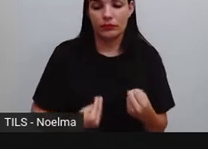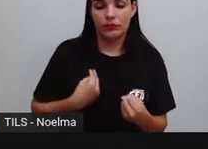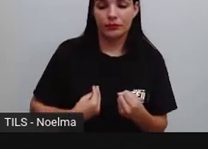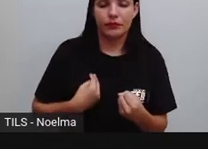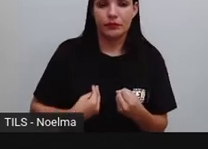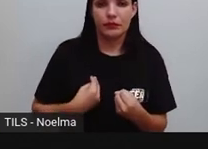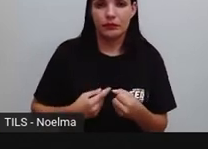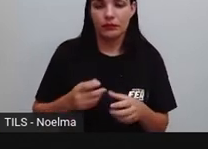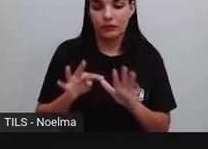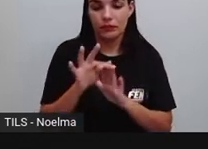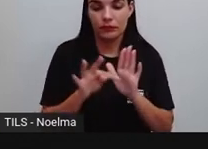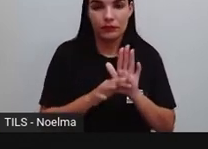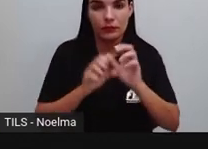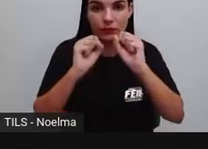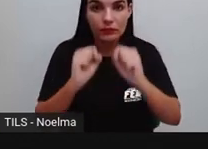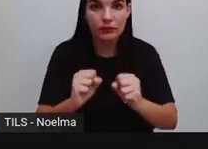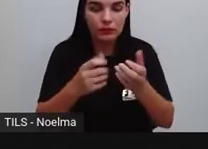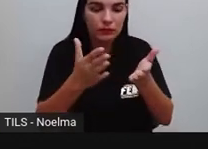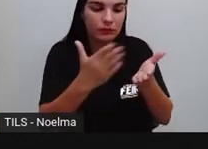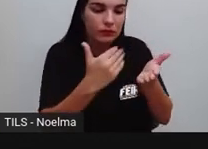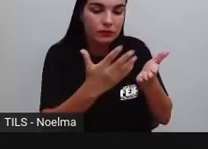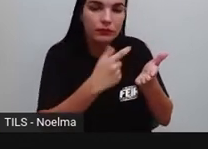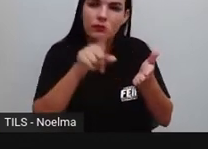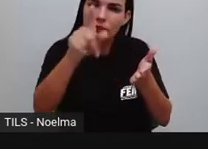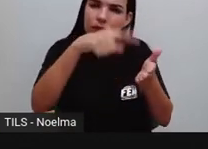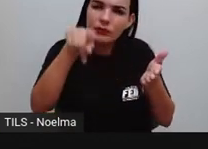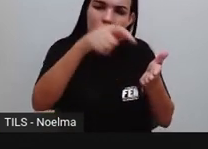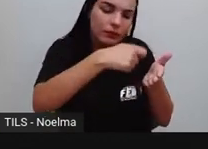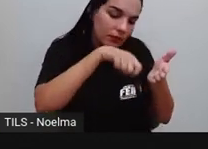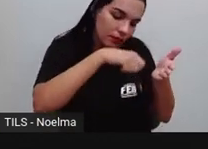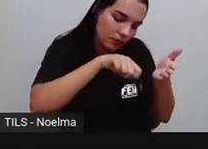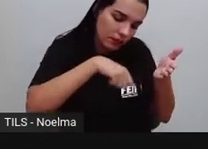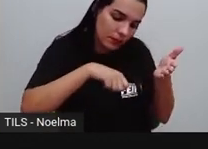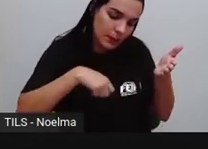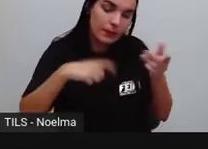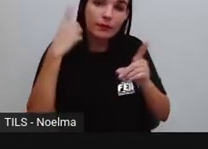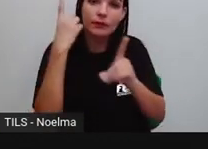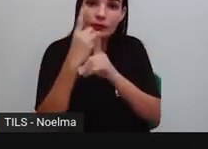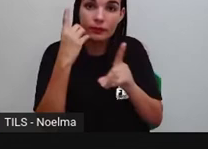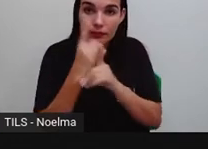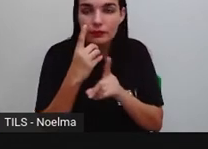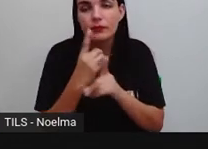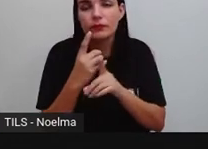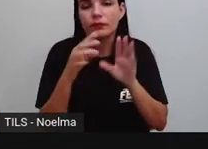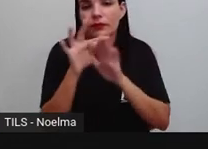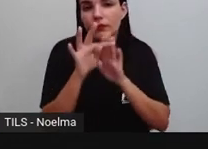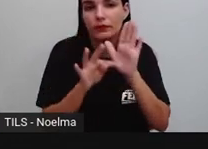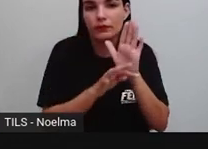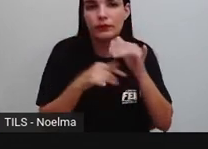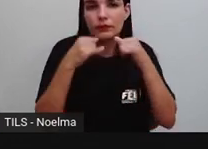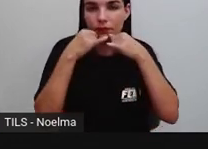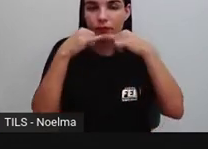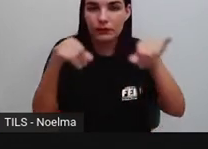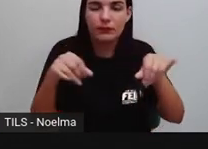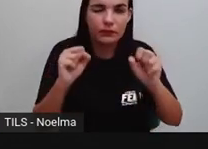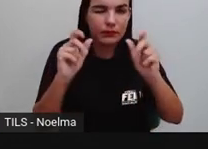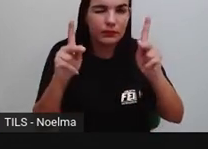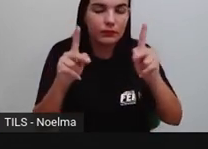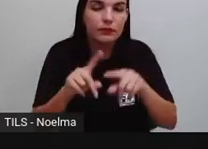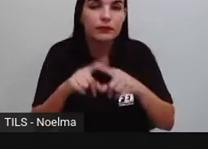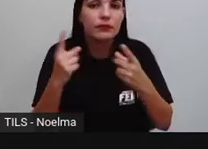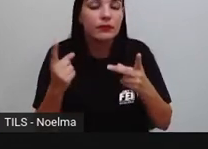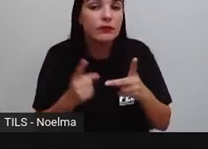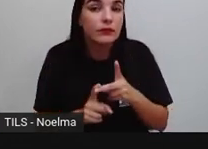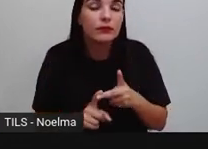um caderno aí, uma folha de caderno e começar a anotar todos os verbos que vocês encontrarem aí nessa notícia, certo? E